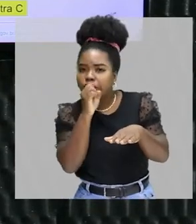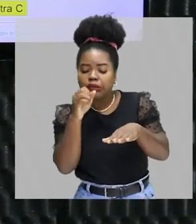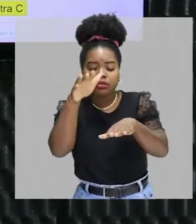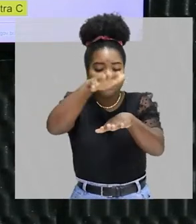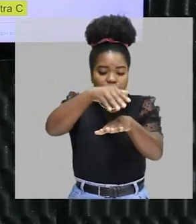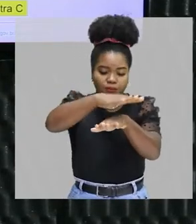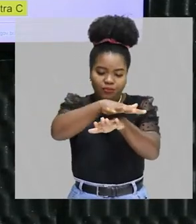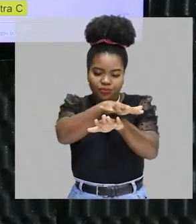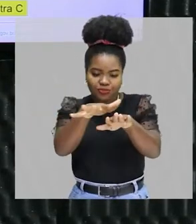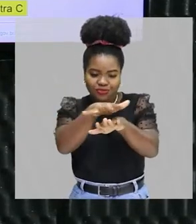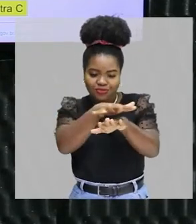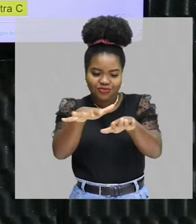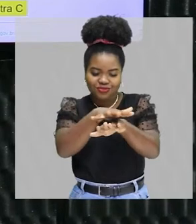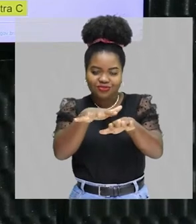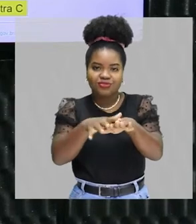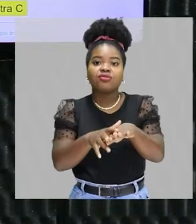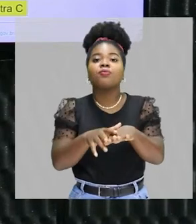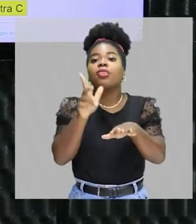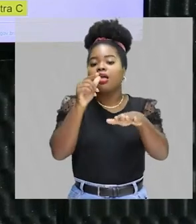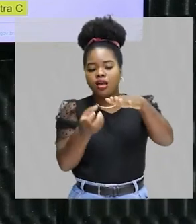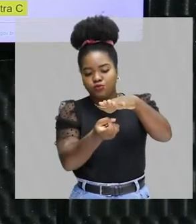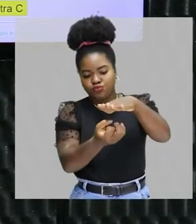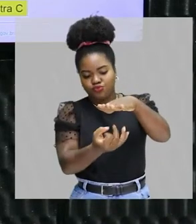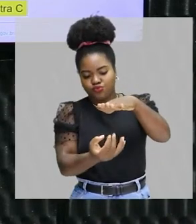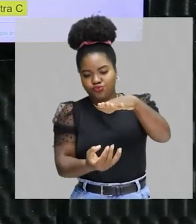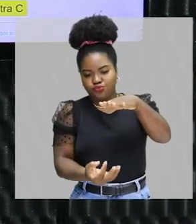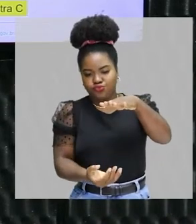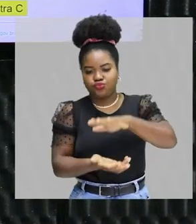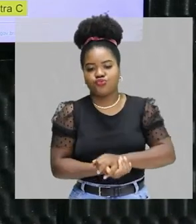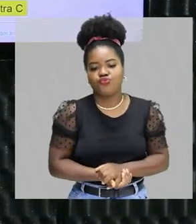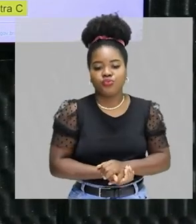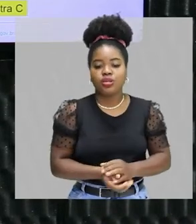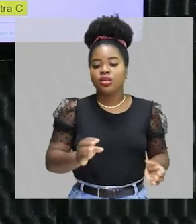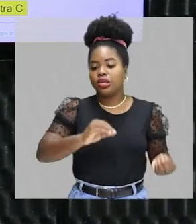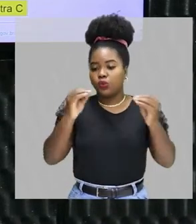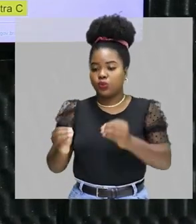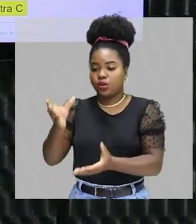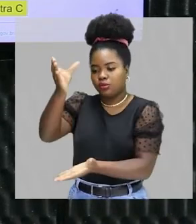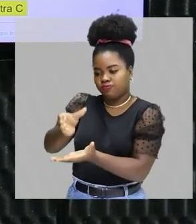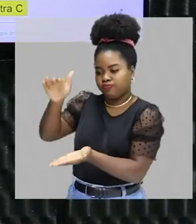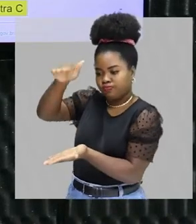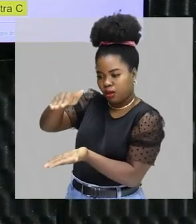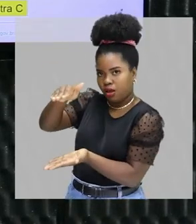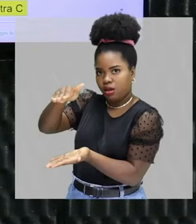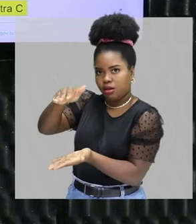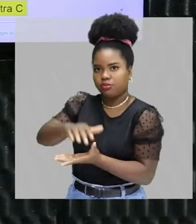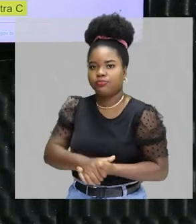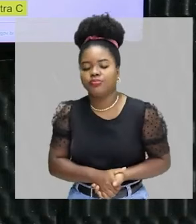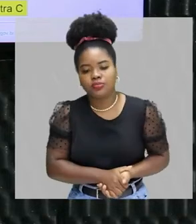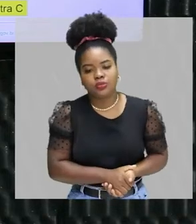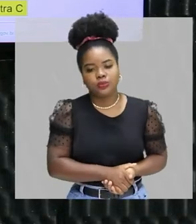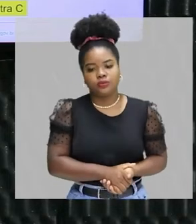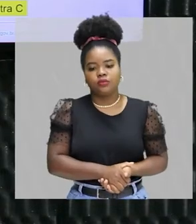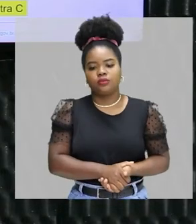o líquido. O líquido resultante é armazenado em garrafões. Então, a partir desse momento,